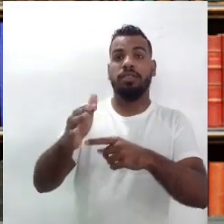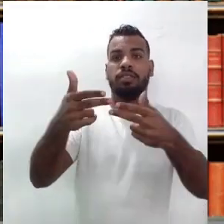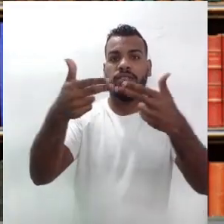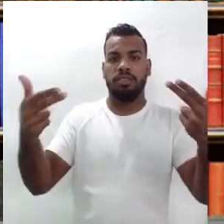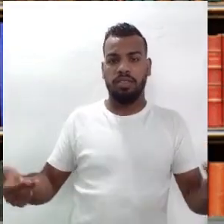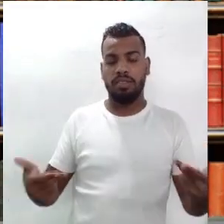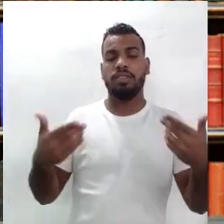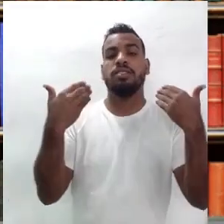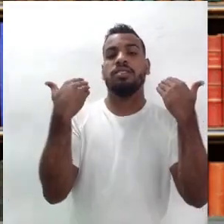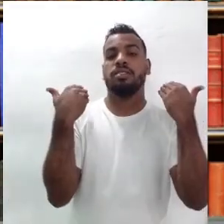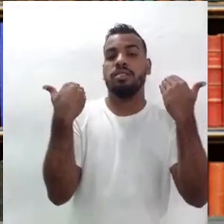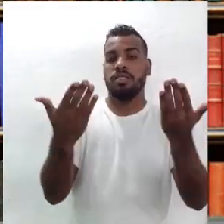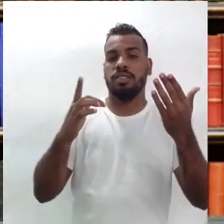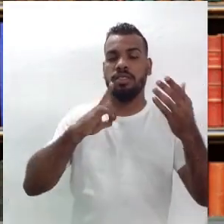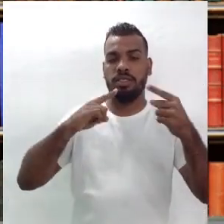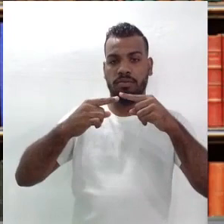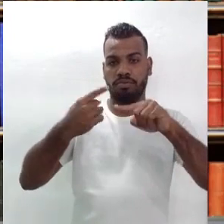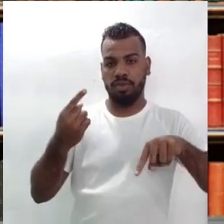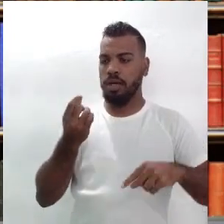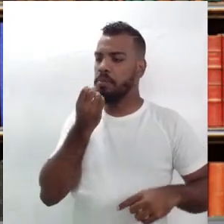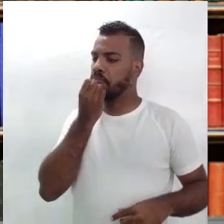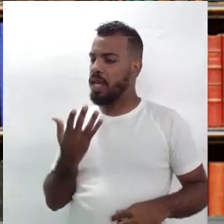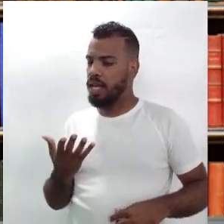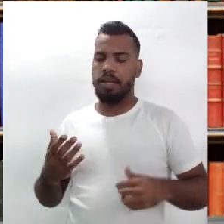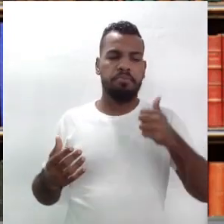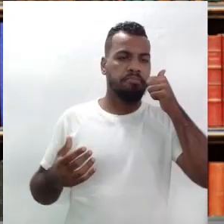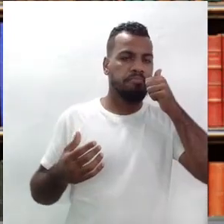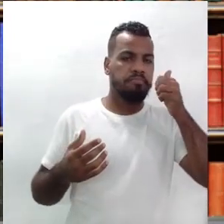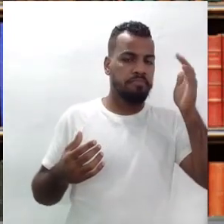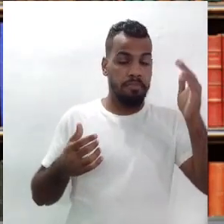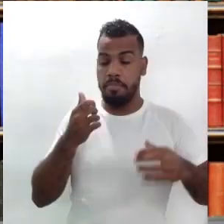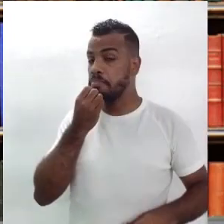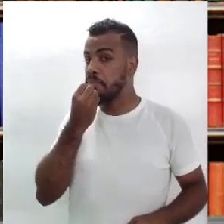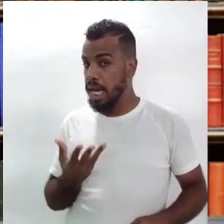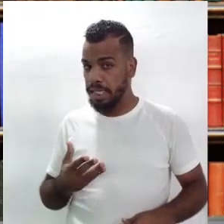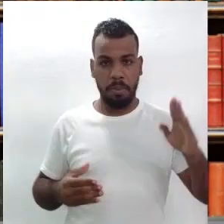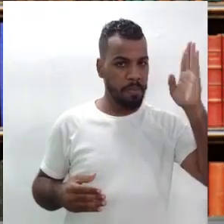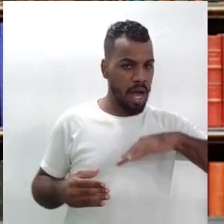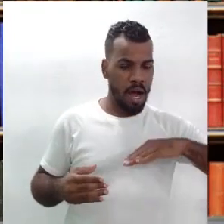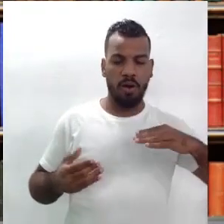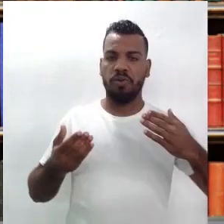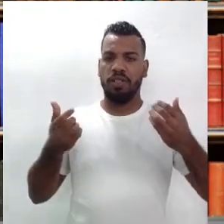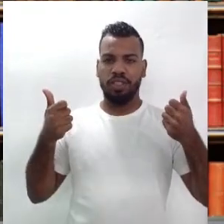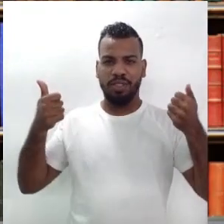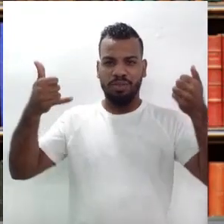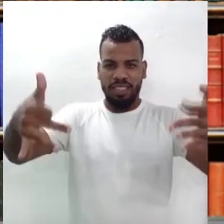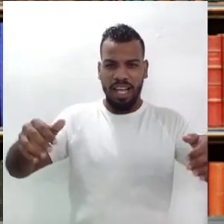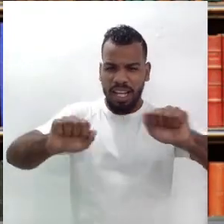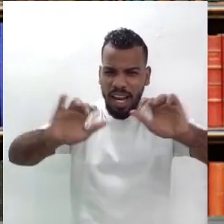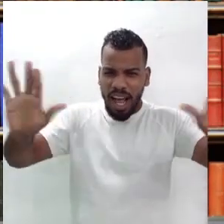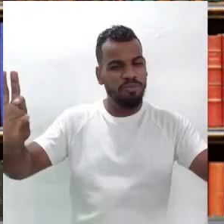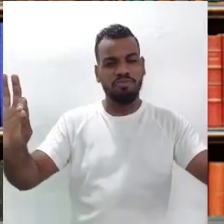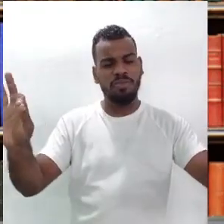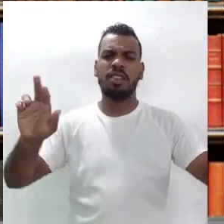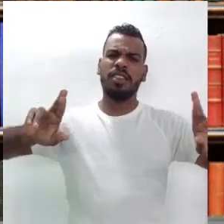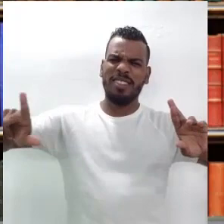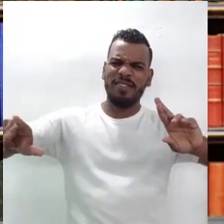claramente, e essa dicotomia entre o bem e o mal não muito esclarecida, cheia de